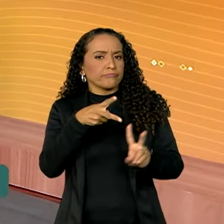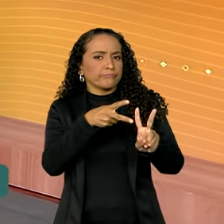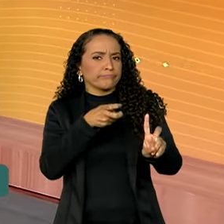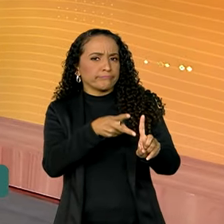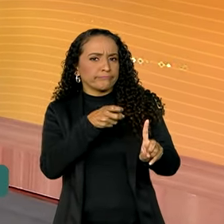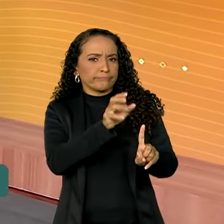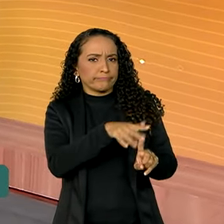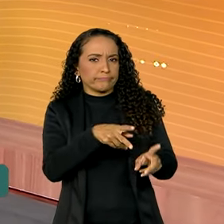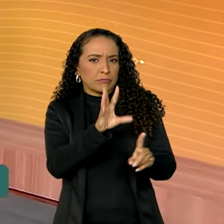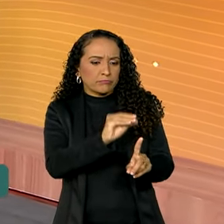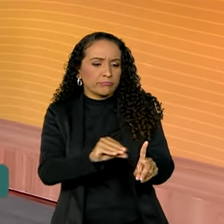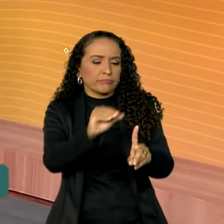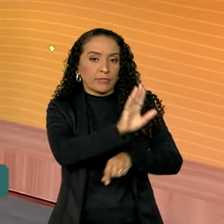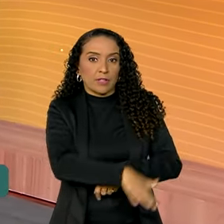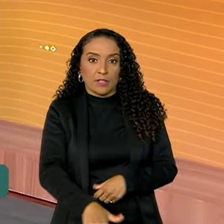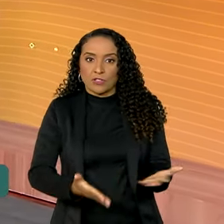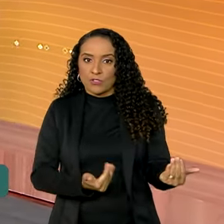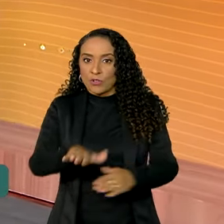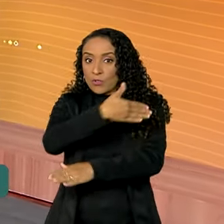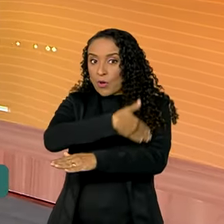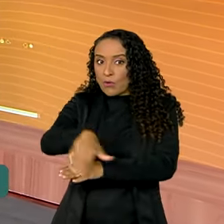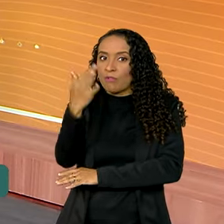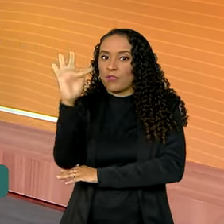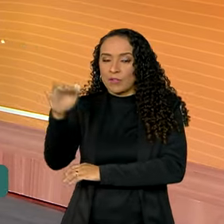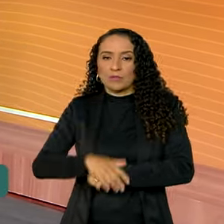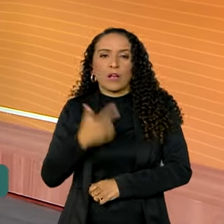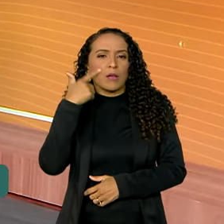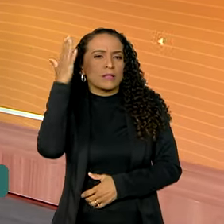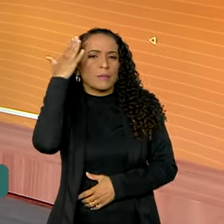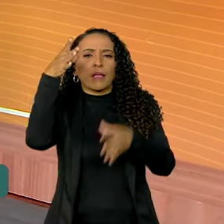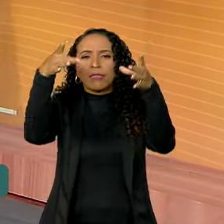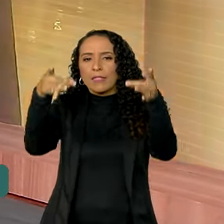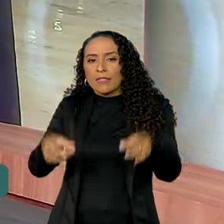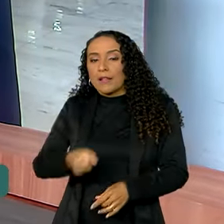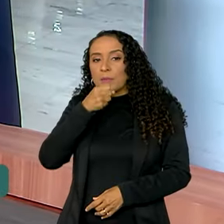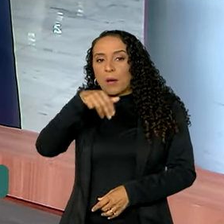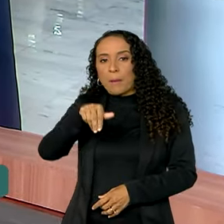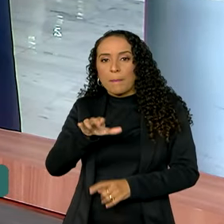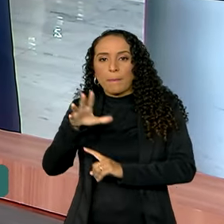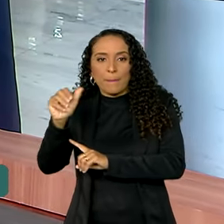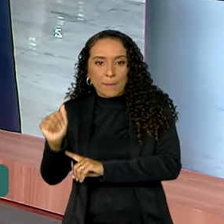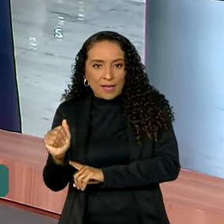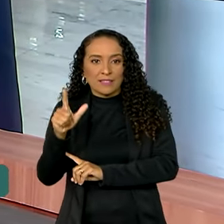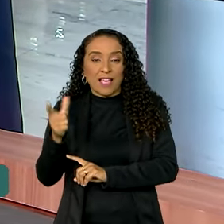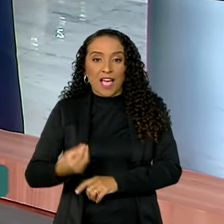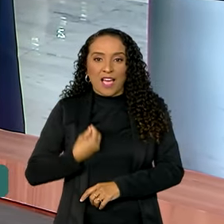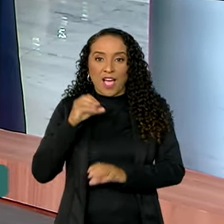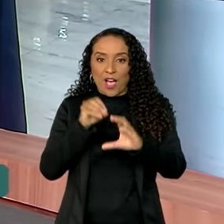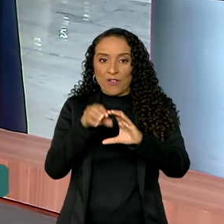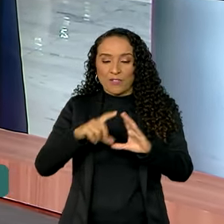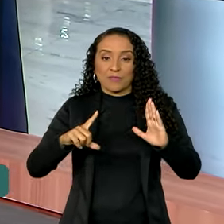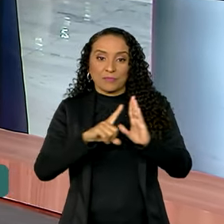sexual de crianças e adolescentes nas rodovias federais. A gente vai saber agora os detalhes com a repórter Márcia Fernandes, que fala ao